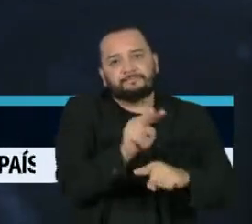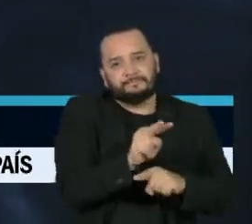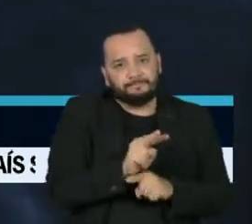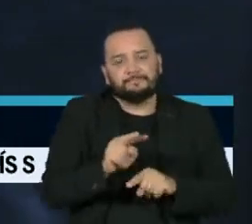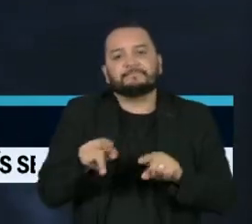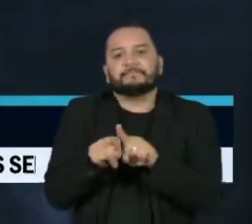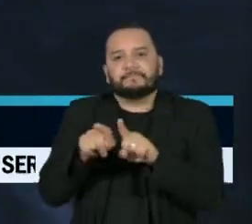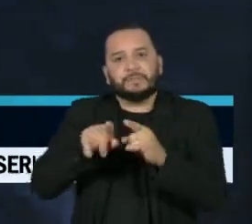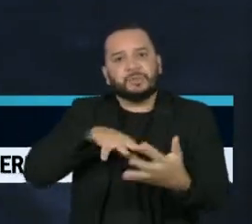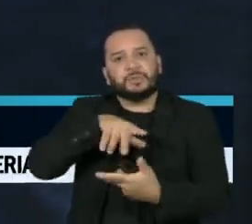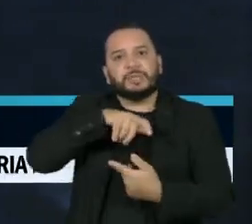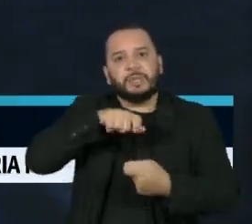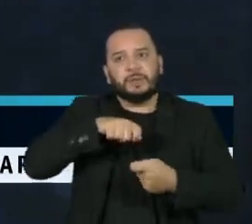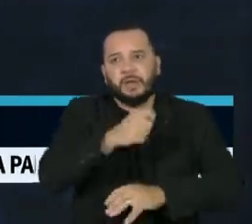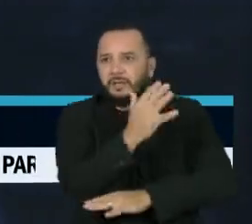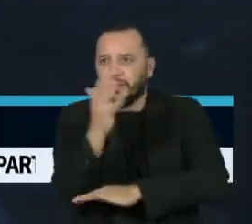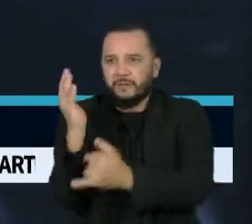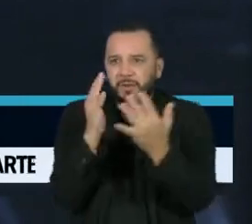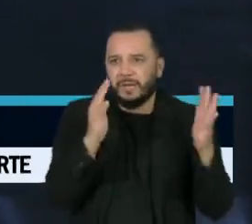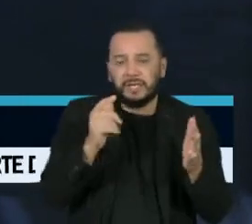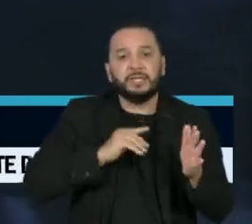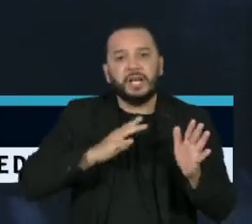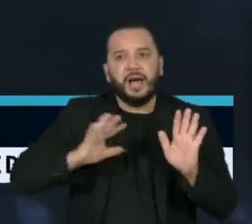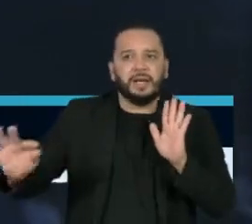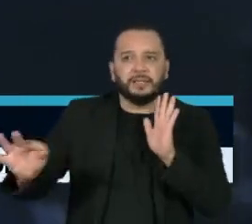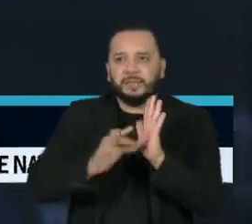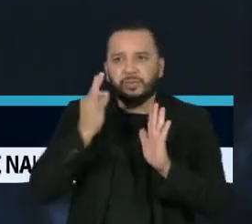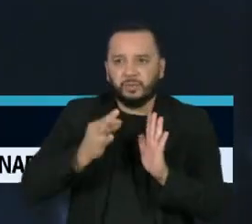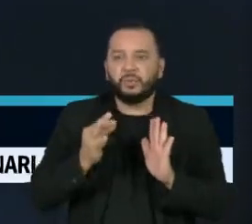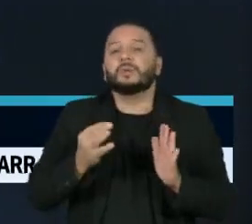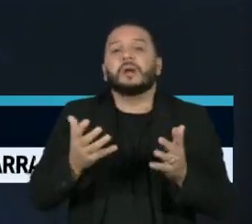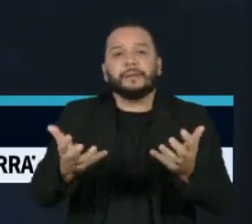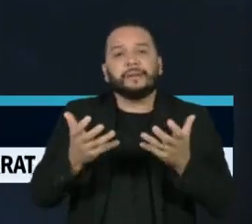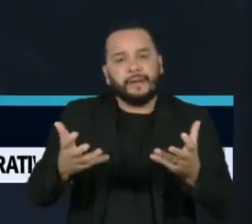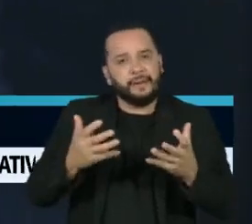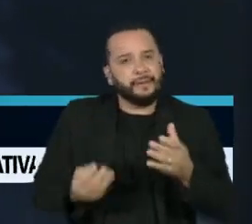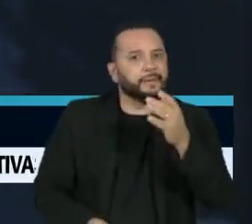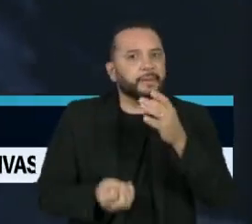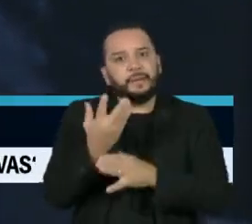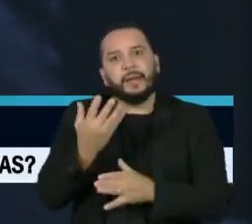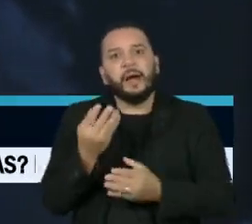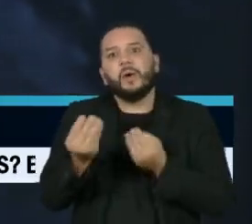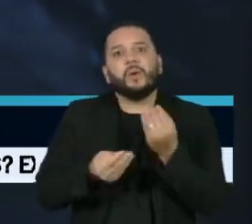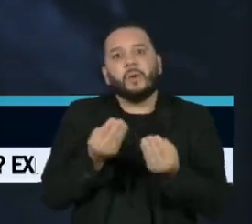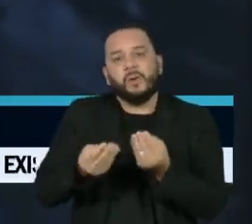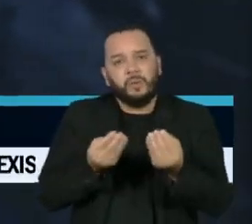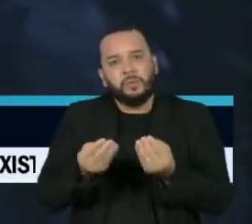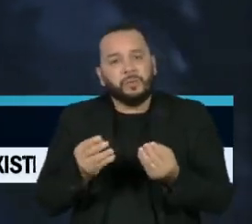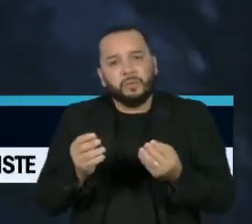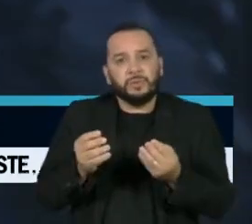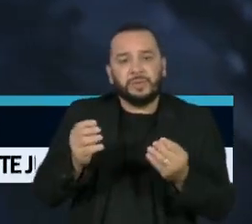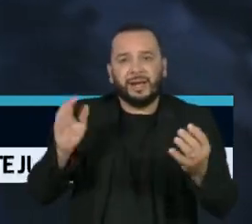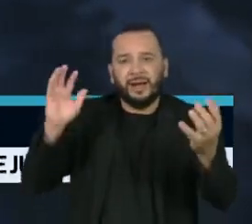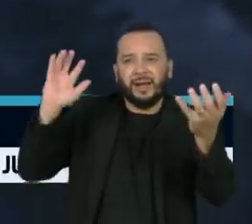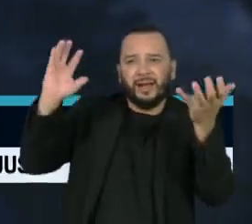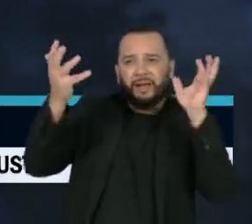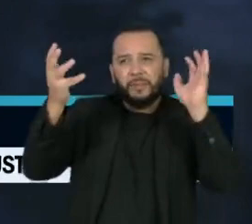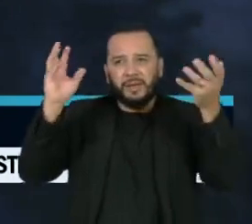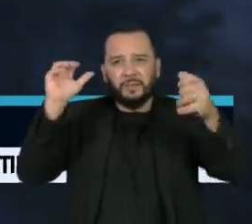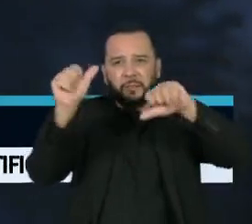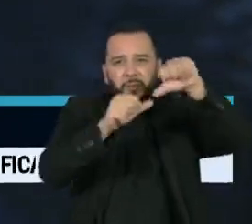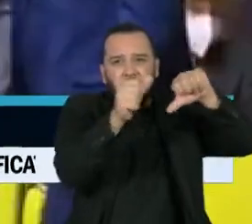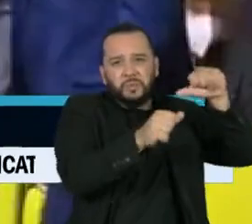sustentabilidade da floresta. A assinatura prevê o desenvolvimento de meios de conter a variação climática e o